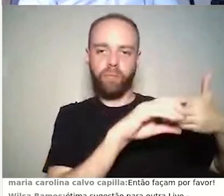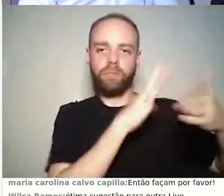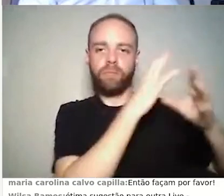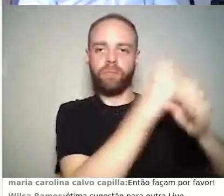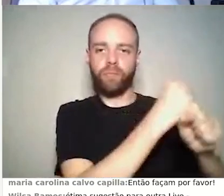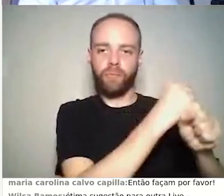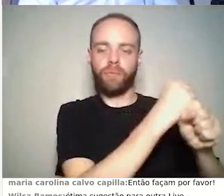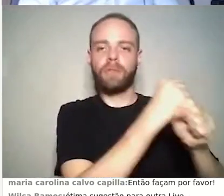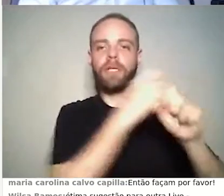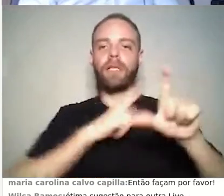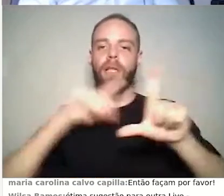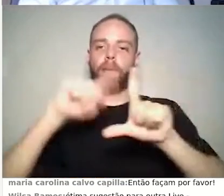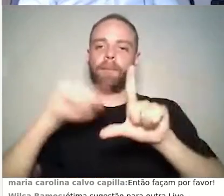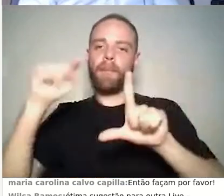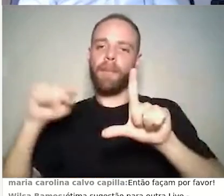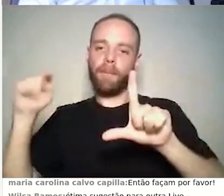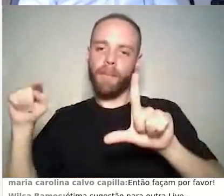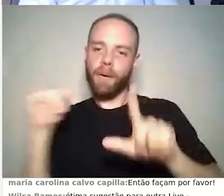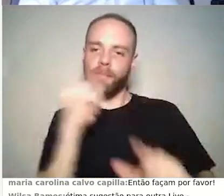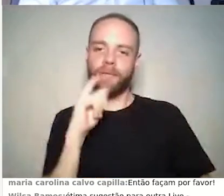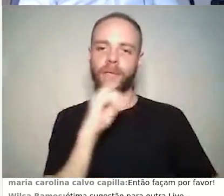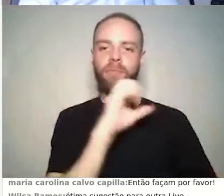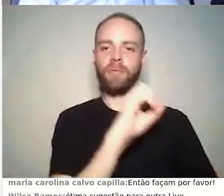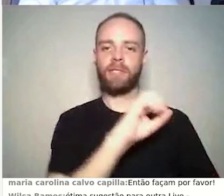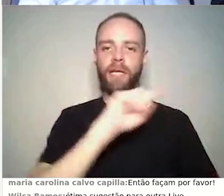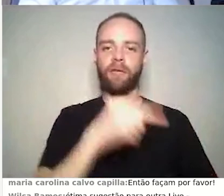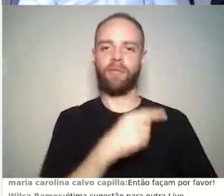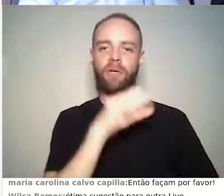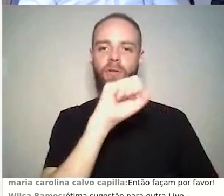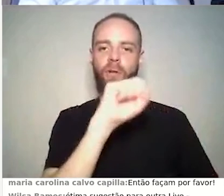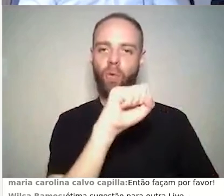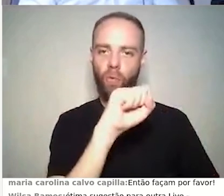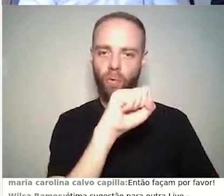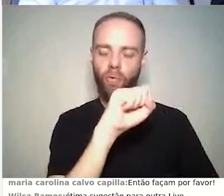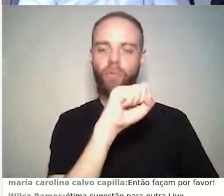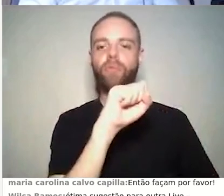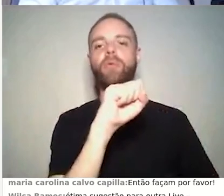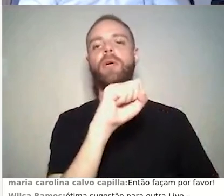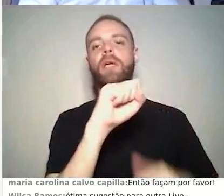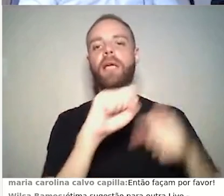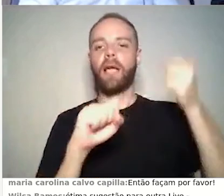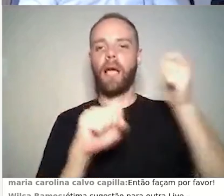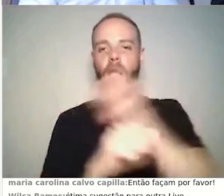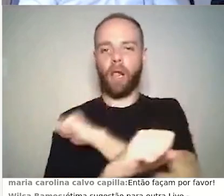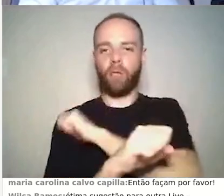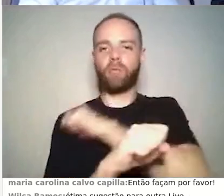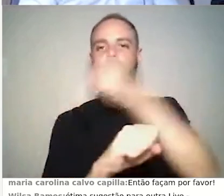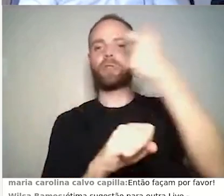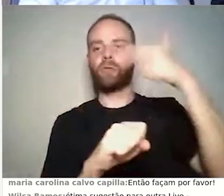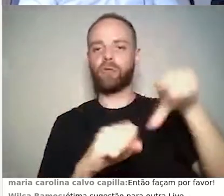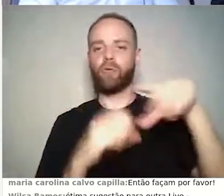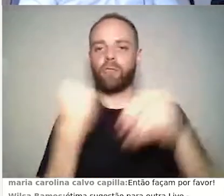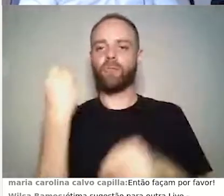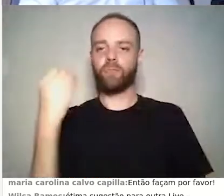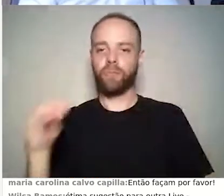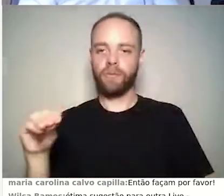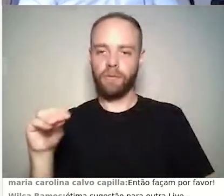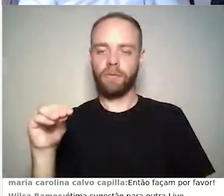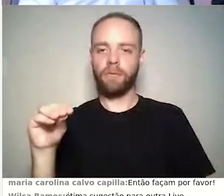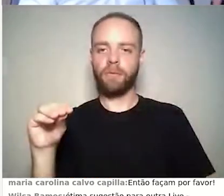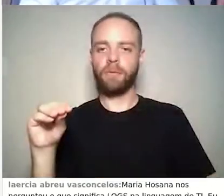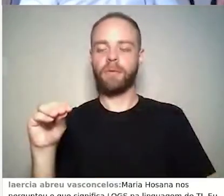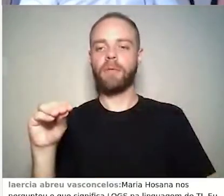essa aluna tinha tirado nota de 0.8, ela enviou de novo e a professora a nota, esse daqui é outra disciplina,